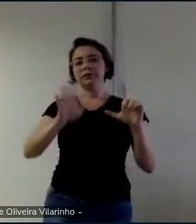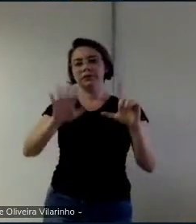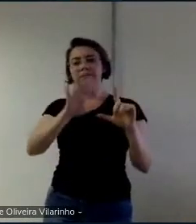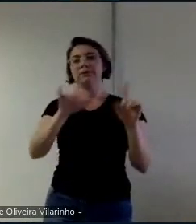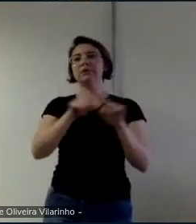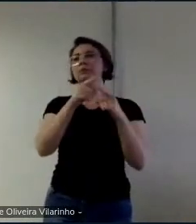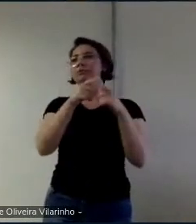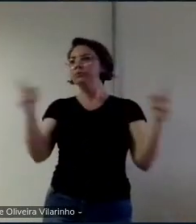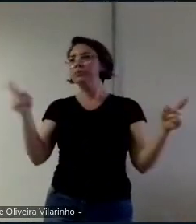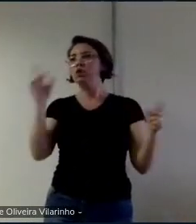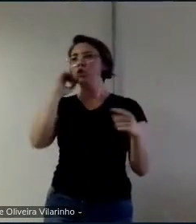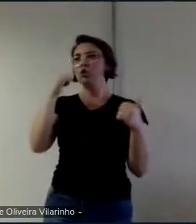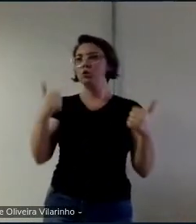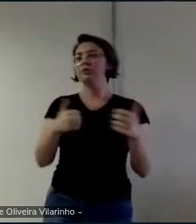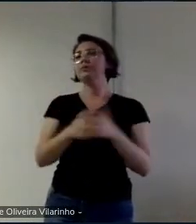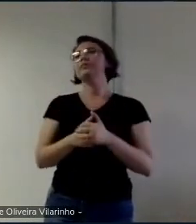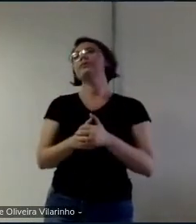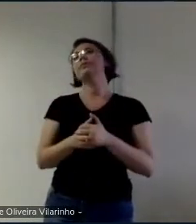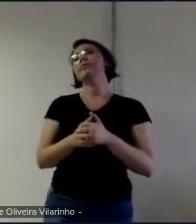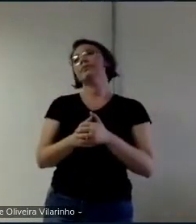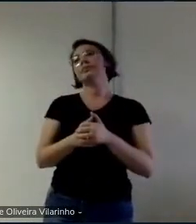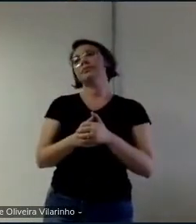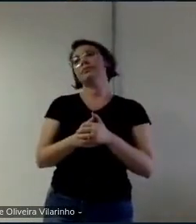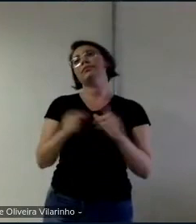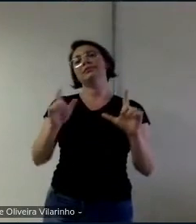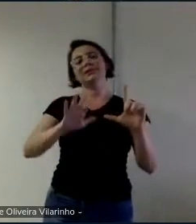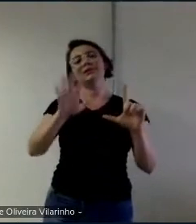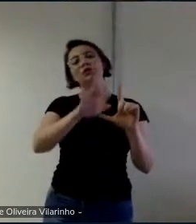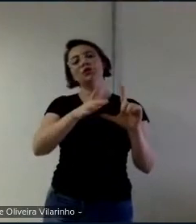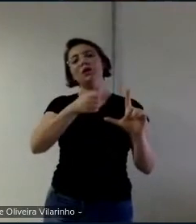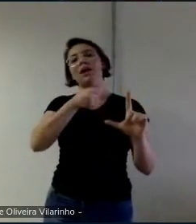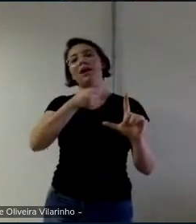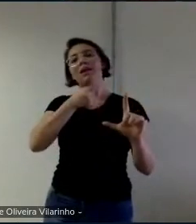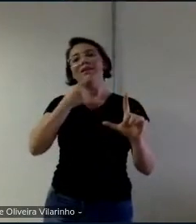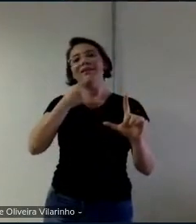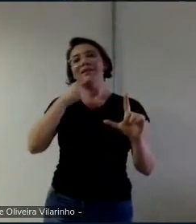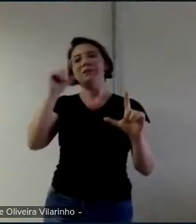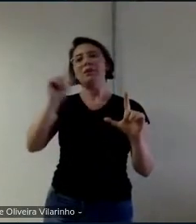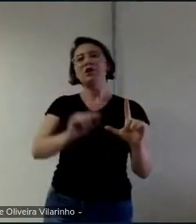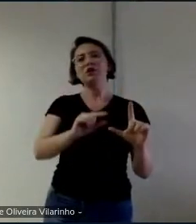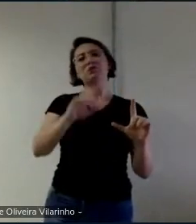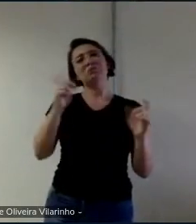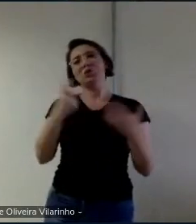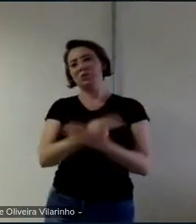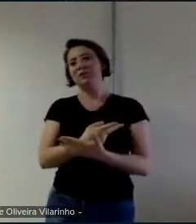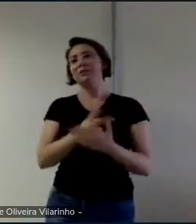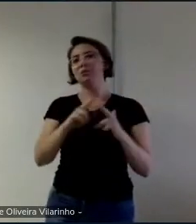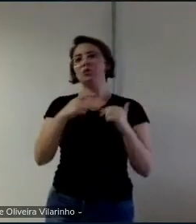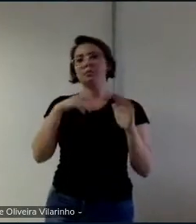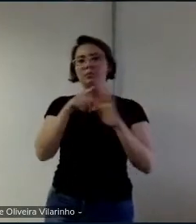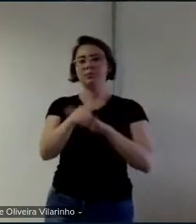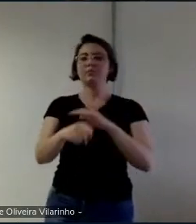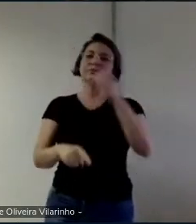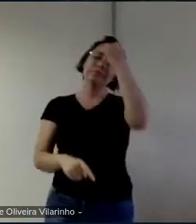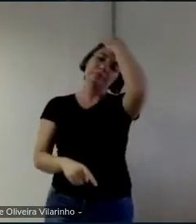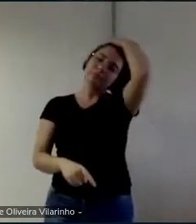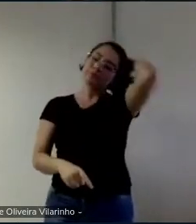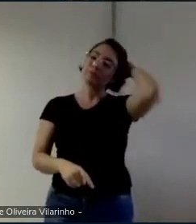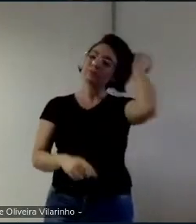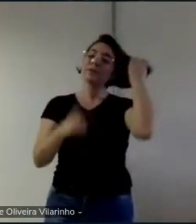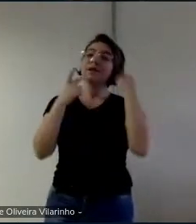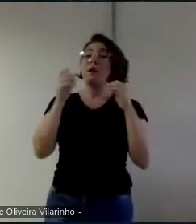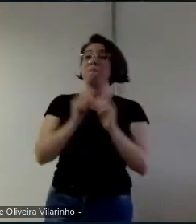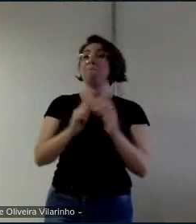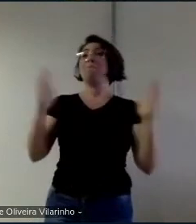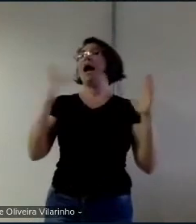meio longinho do microfone qualquer coisa você avisa a acreditar que ela ouve a mágica vai